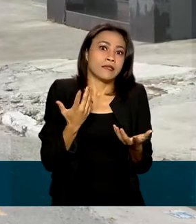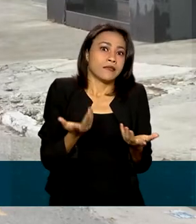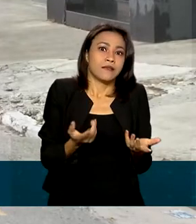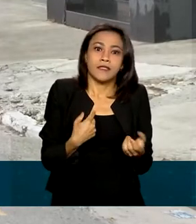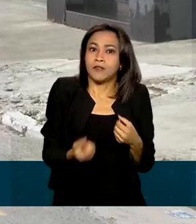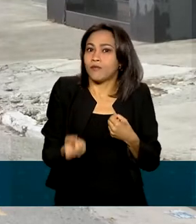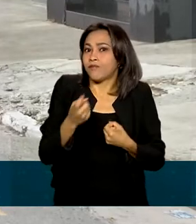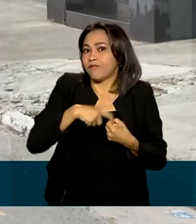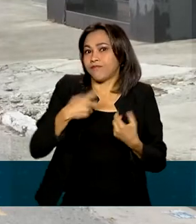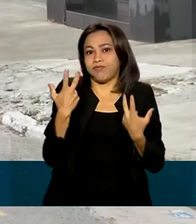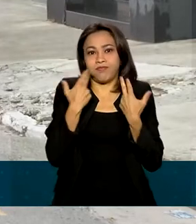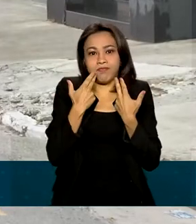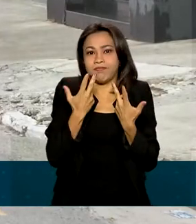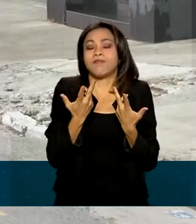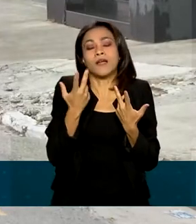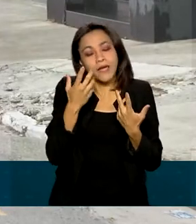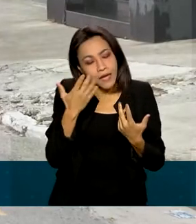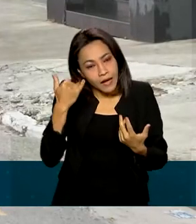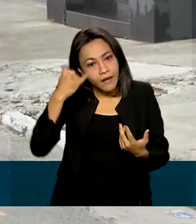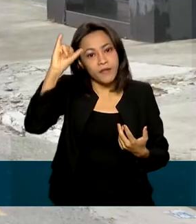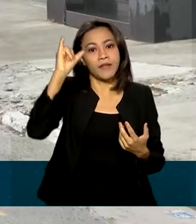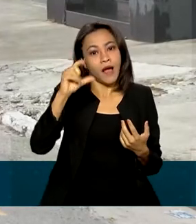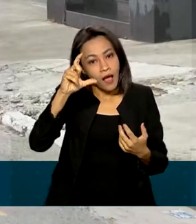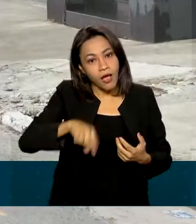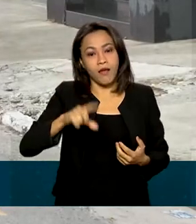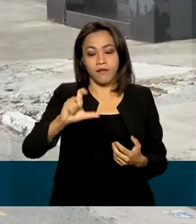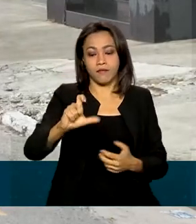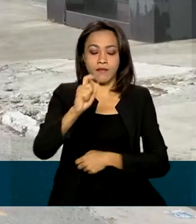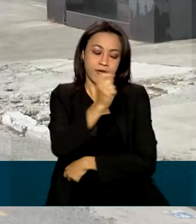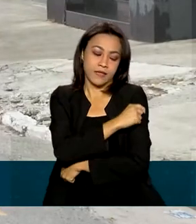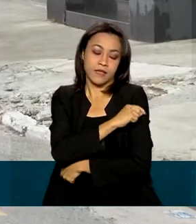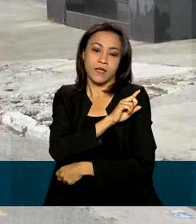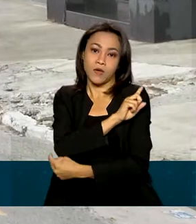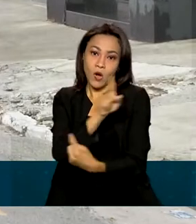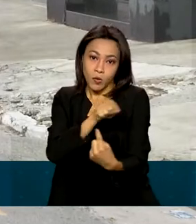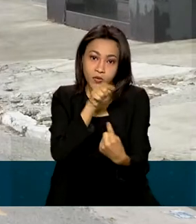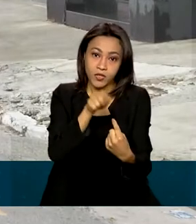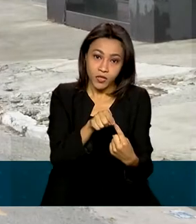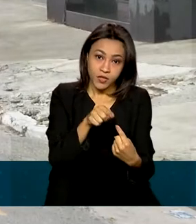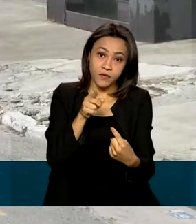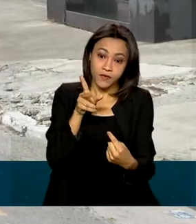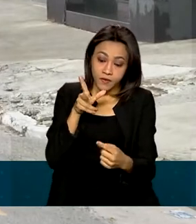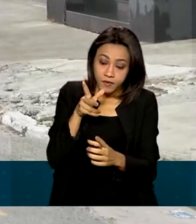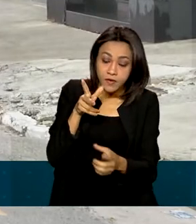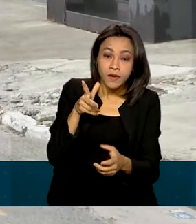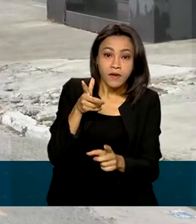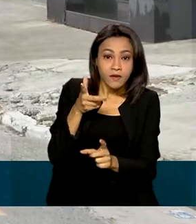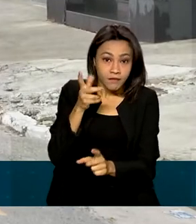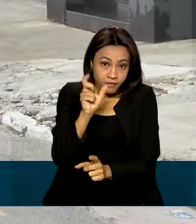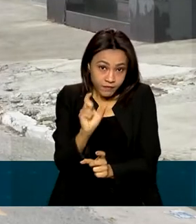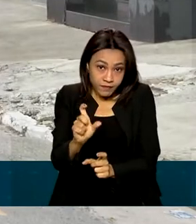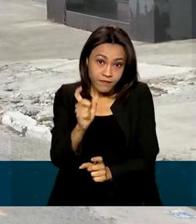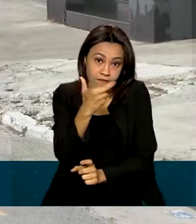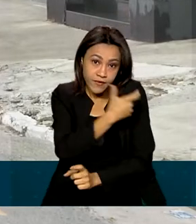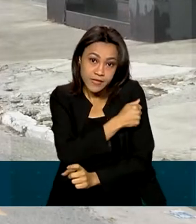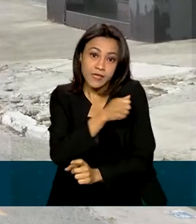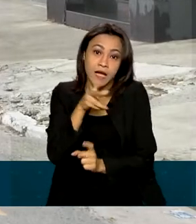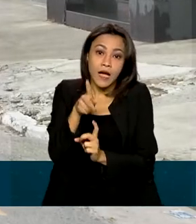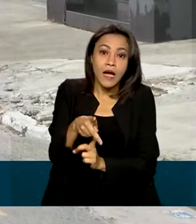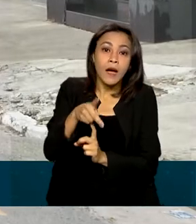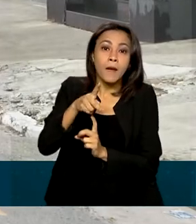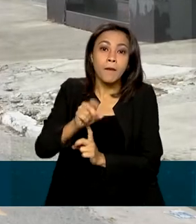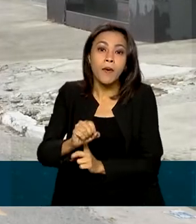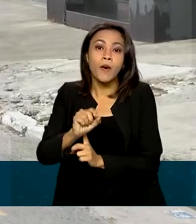melhor forma de prevenção. A nova campanha tem a meta de imunizar contra a poliomielite pelo menos 95% das crianças